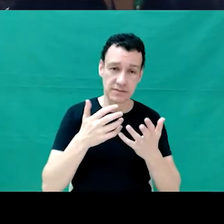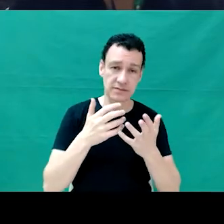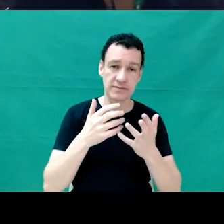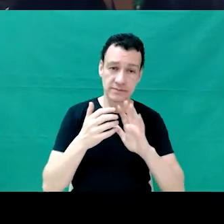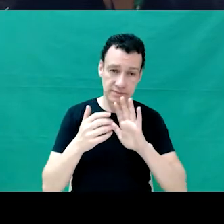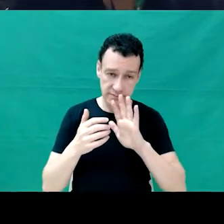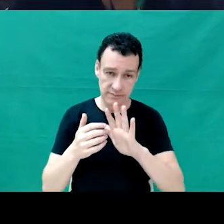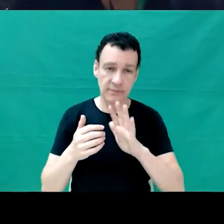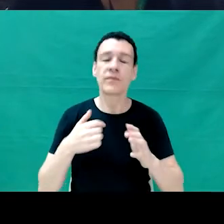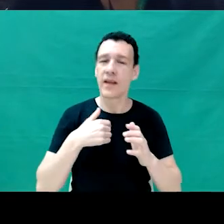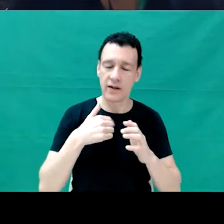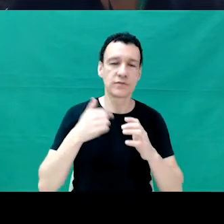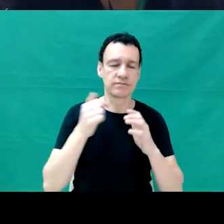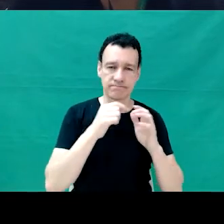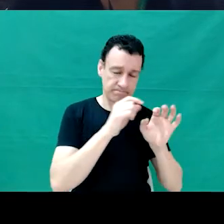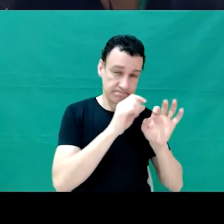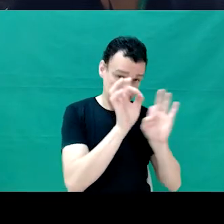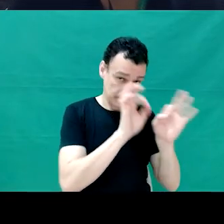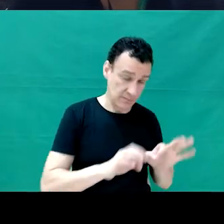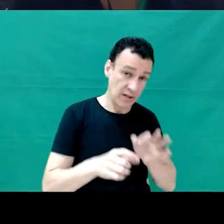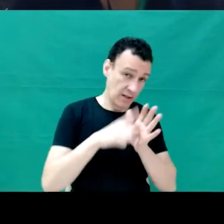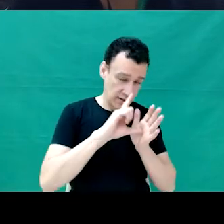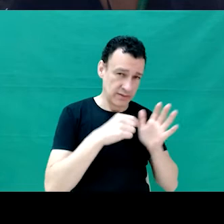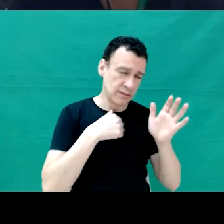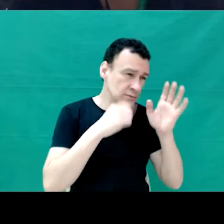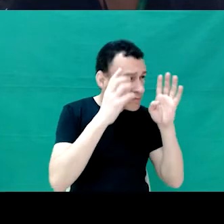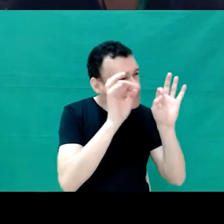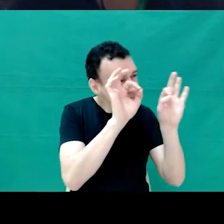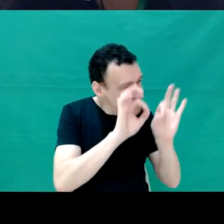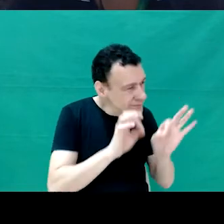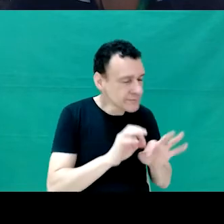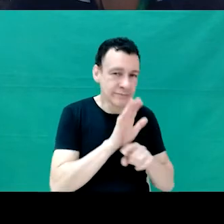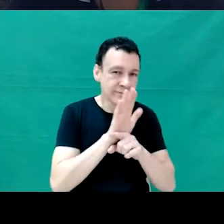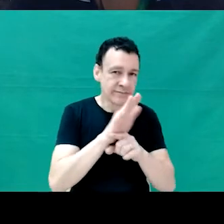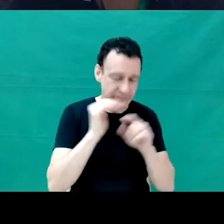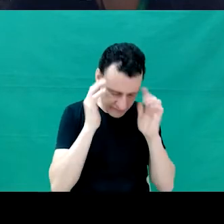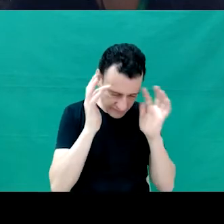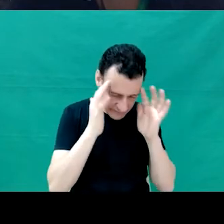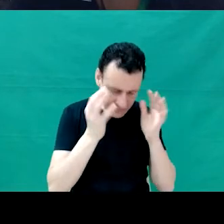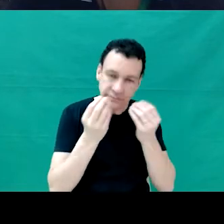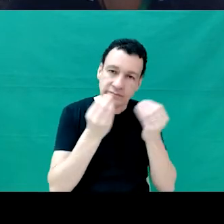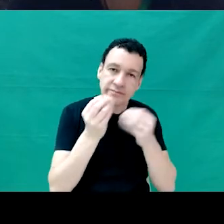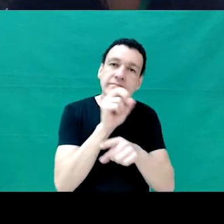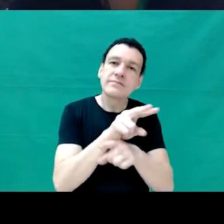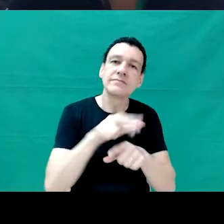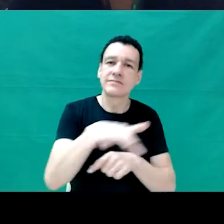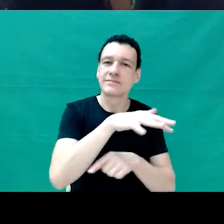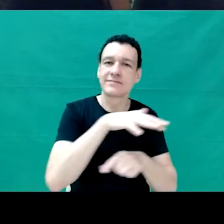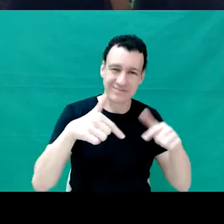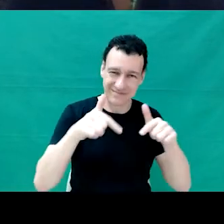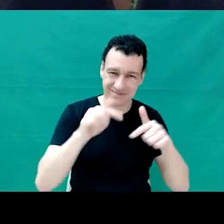eu mapeei aqui algumas questões de reflexão sobre entrar na área de TI.